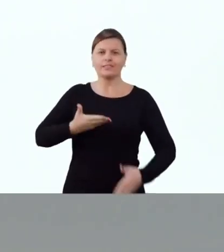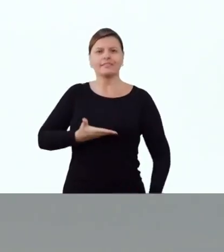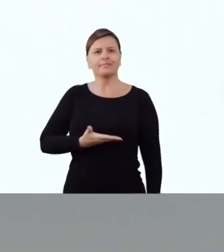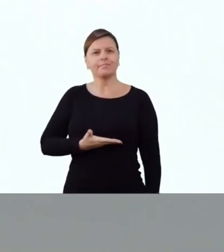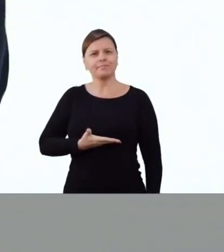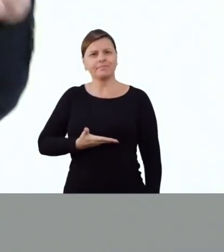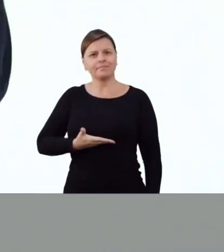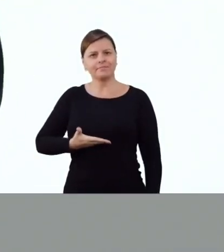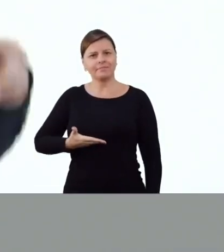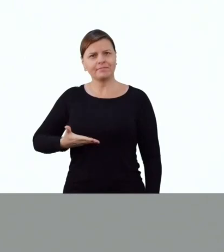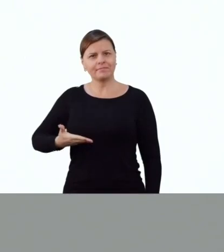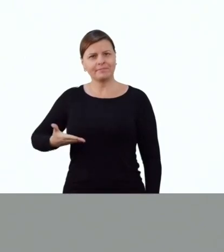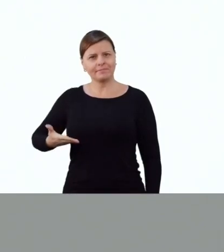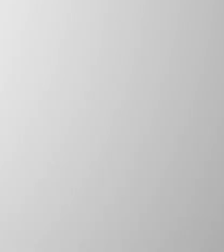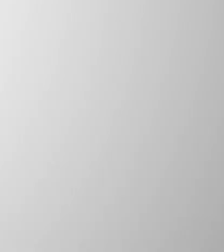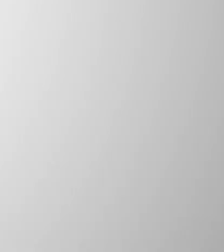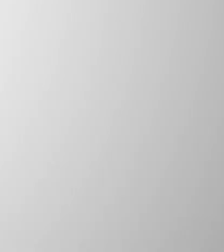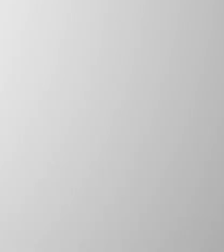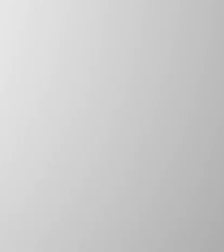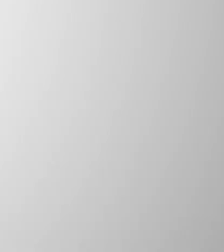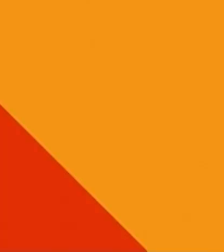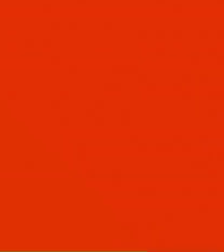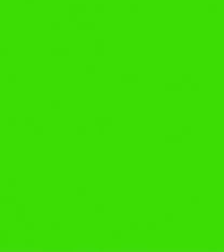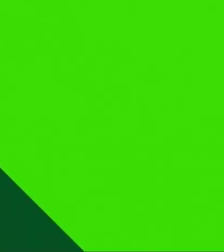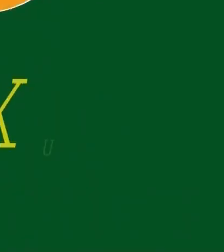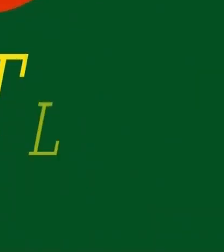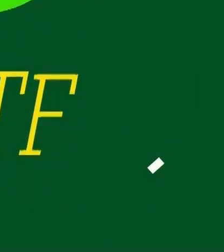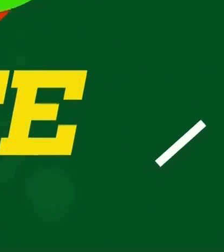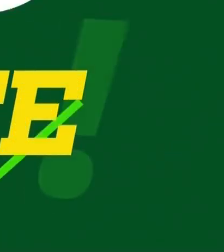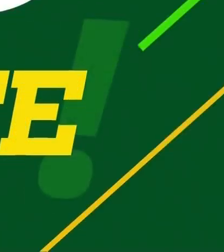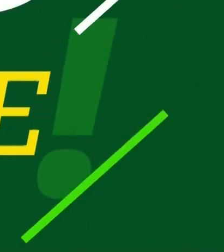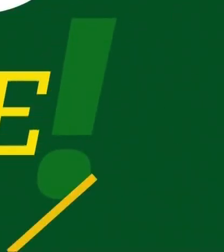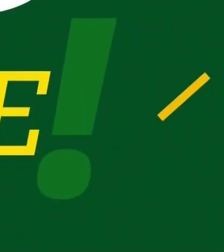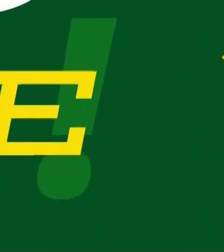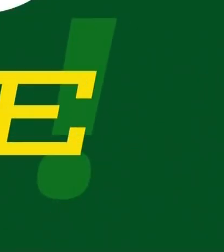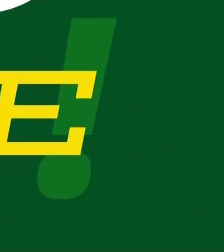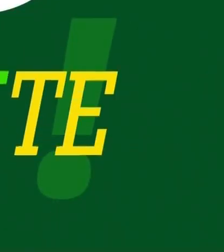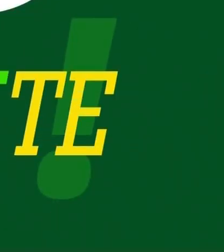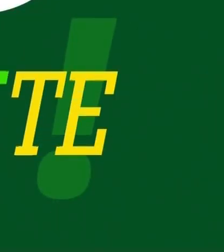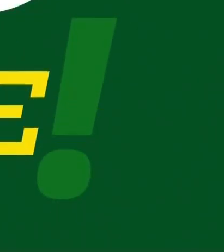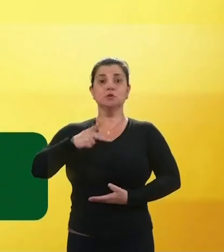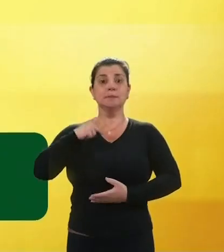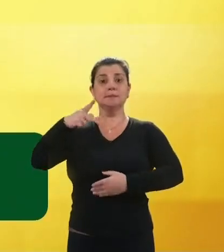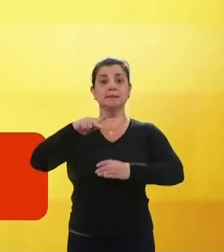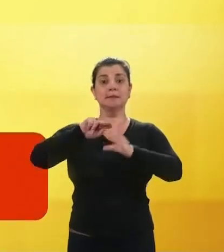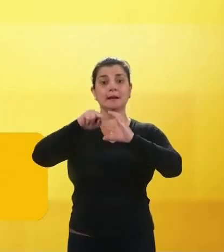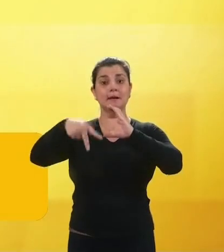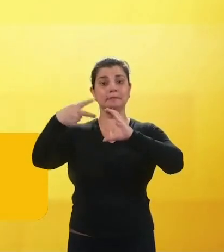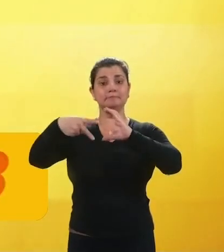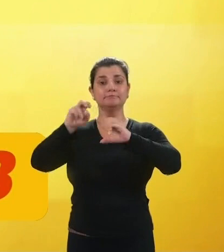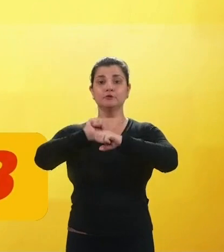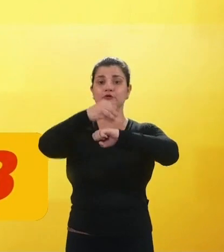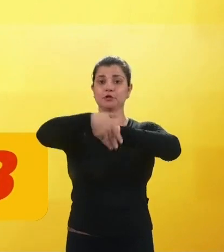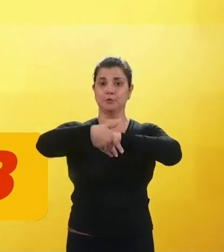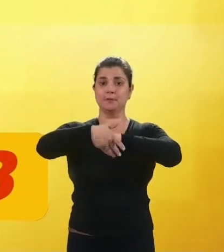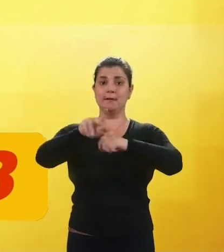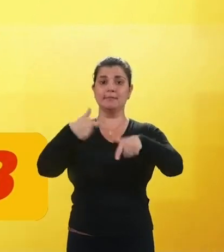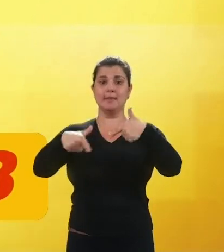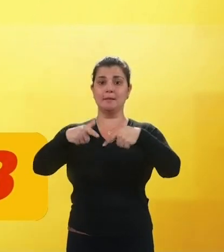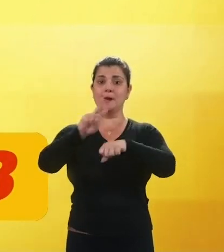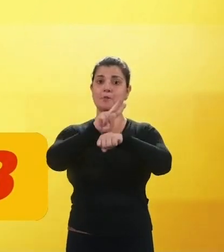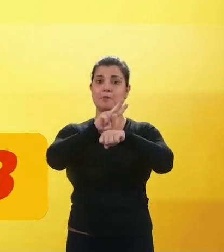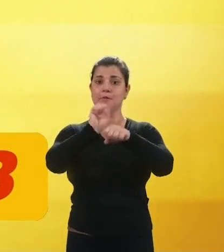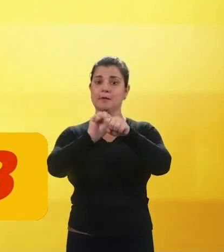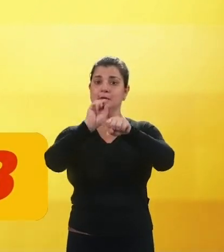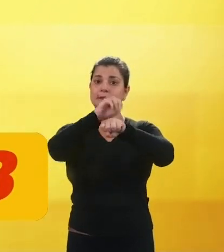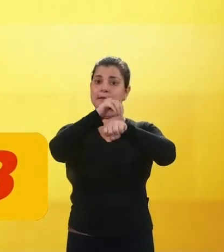22448. PSB Sou presidente da Câmara de Vereadores de